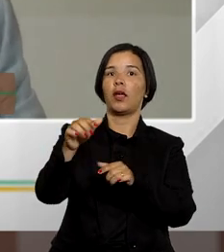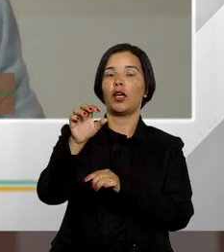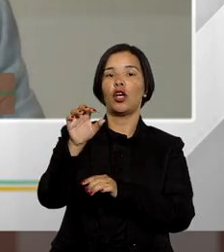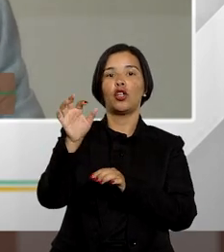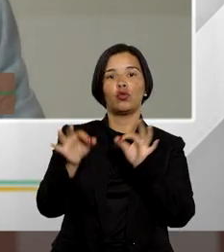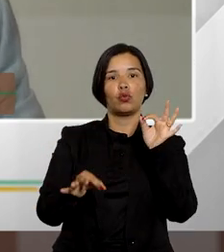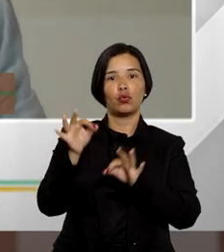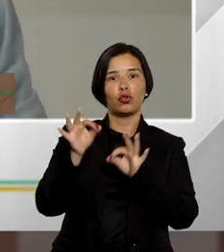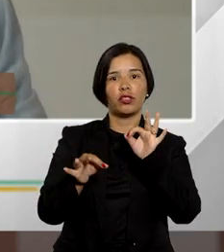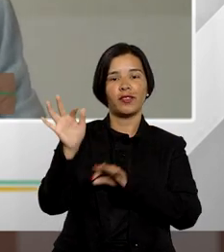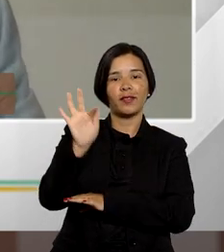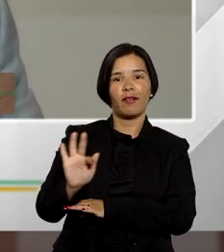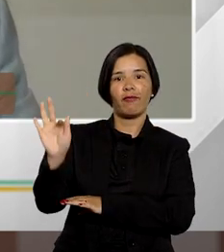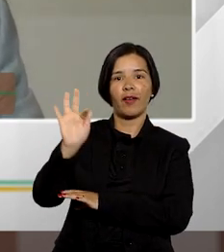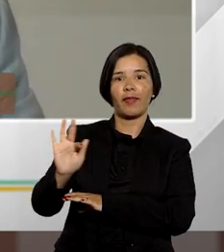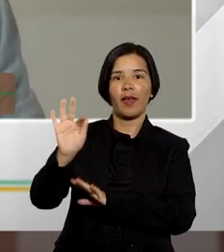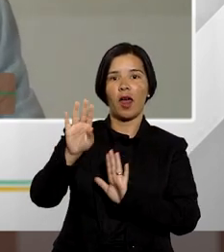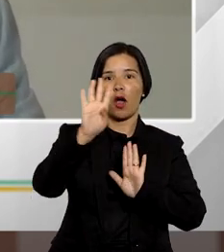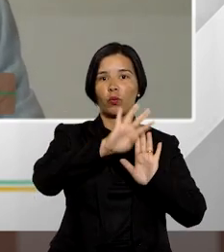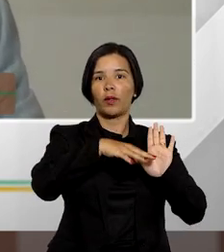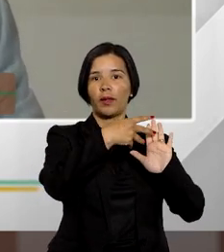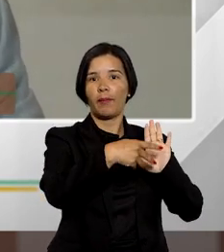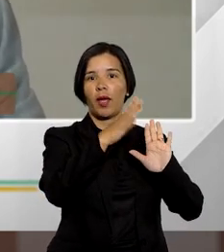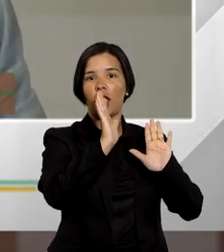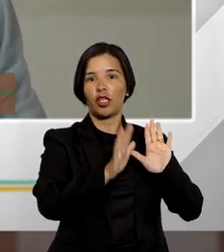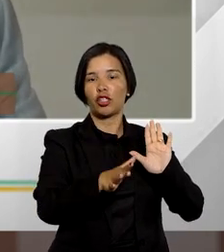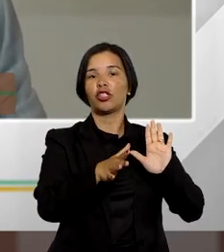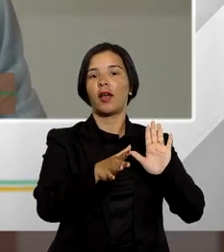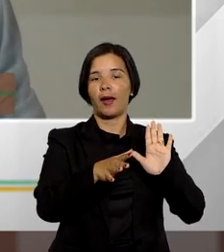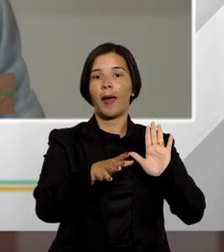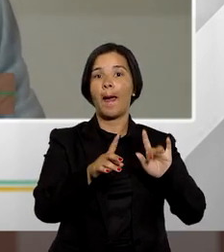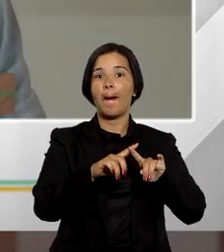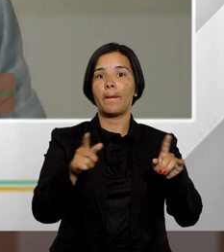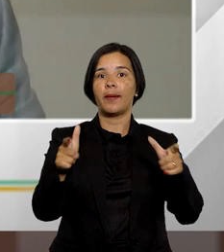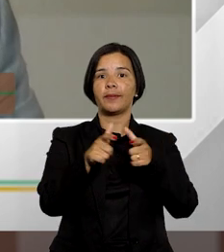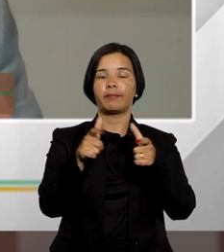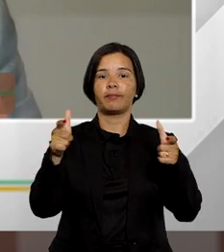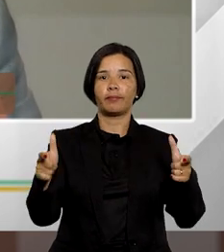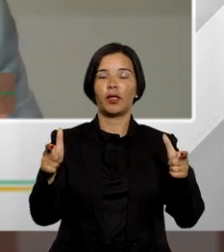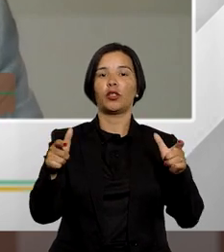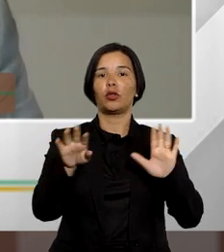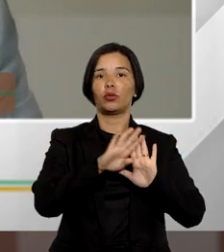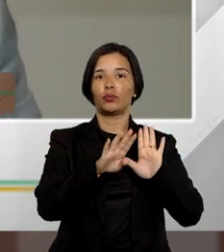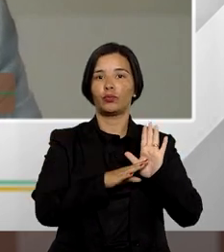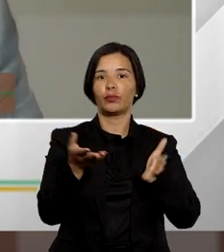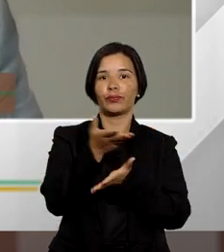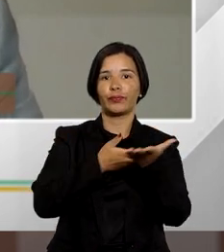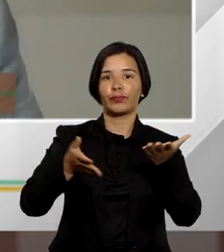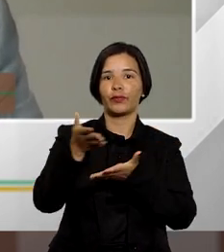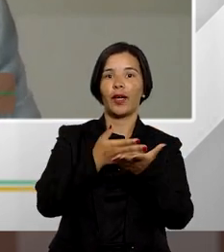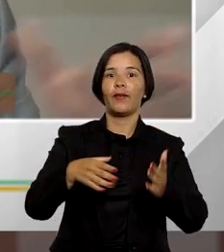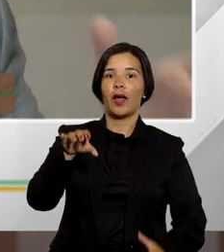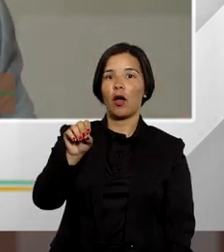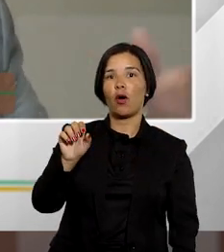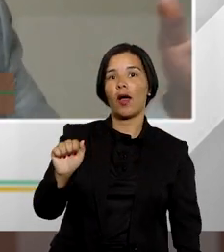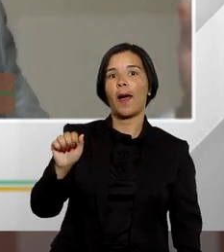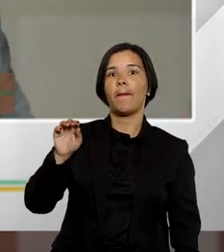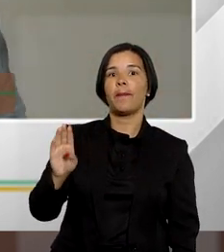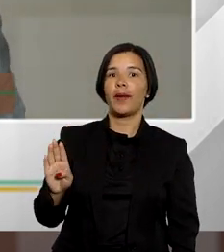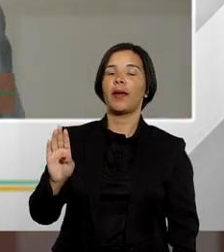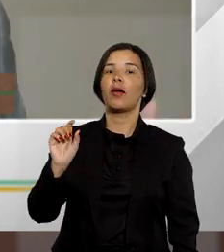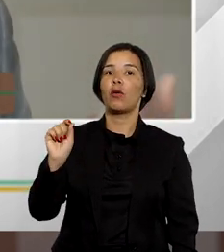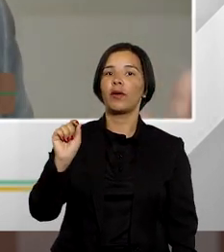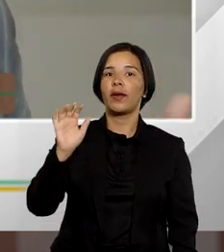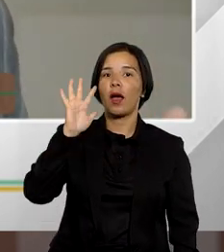na justiça federal em que há uma tabela já estipulada só que a maior parte das demandas que envolve a advocacia da ativa ou seja